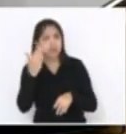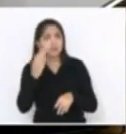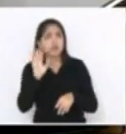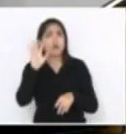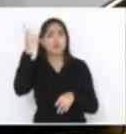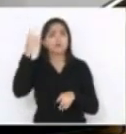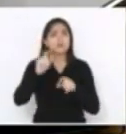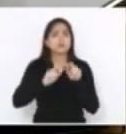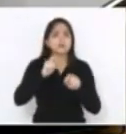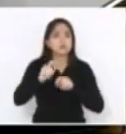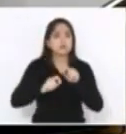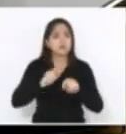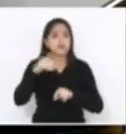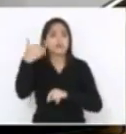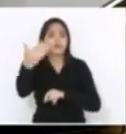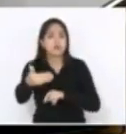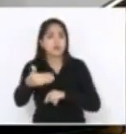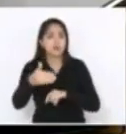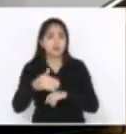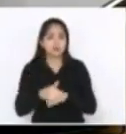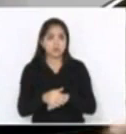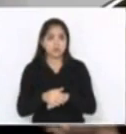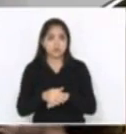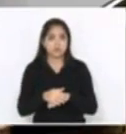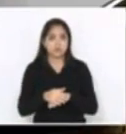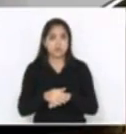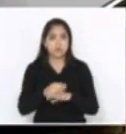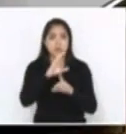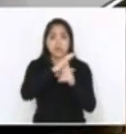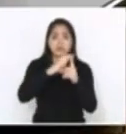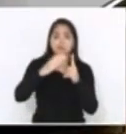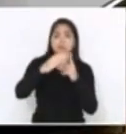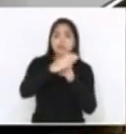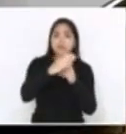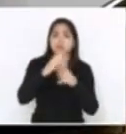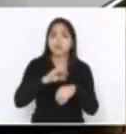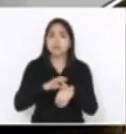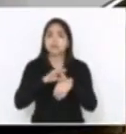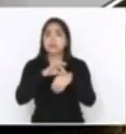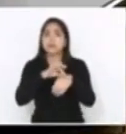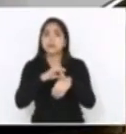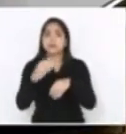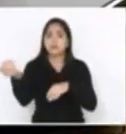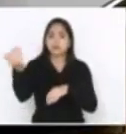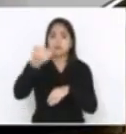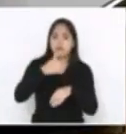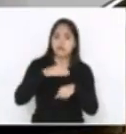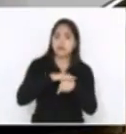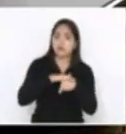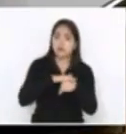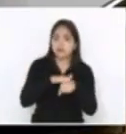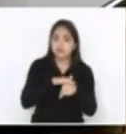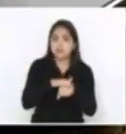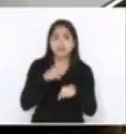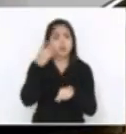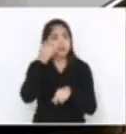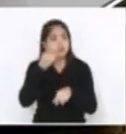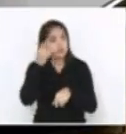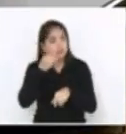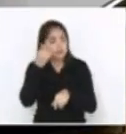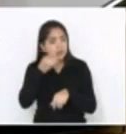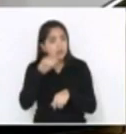prefeitos, vereadores e líderes comunitários nos gabinetes, somos nós, do Legislativo, que estamos aqui com a porta aberta todos os dias.